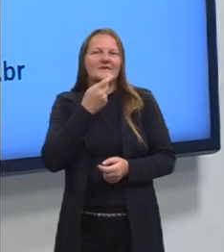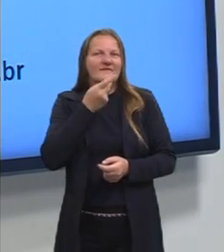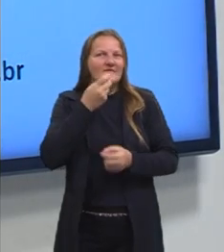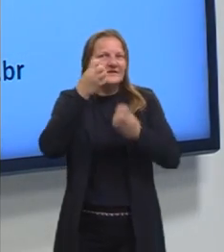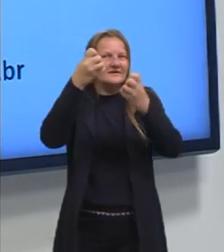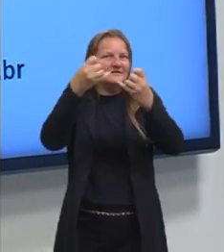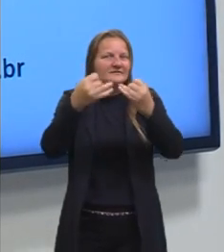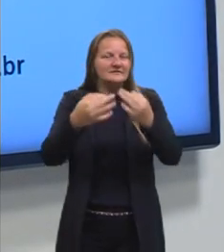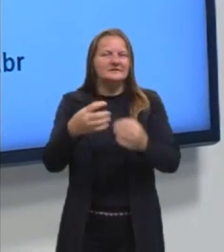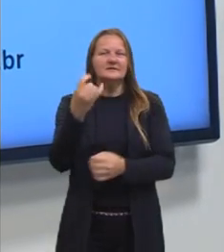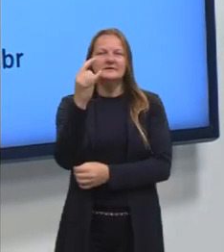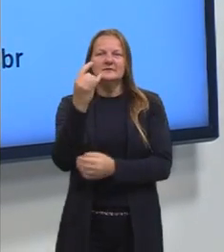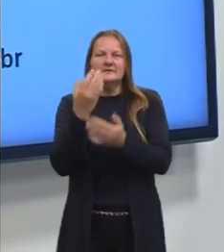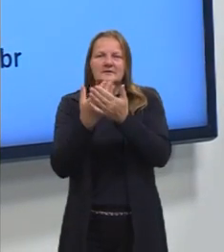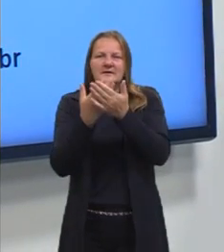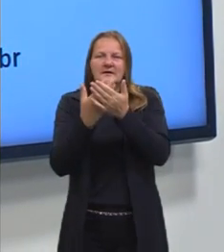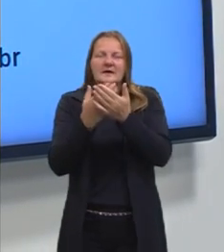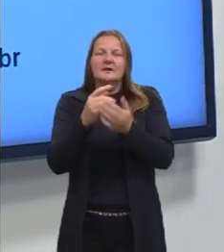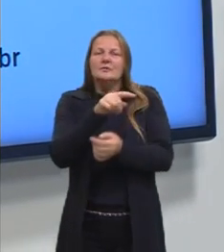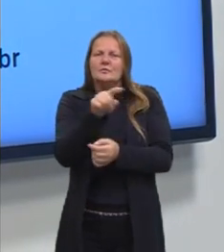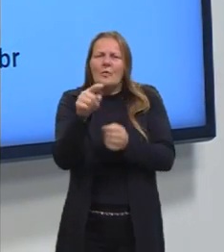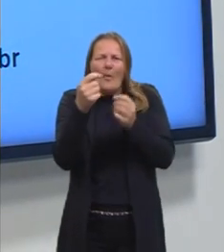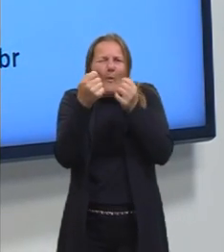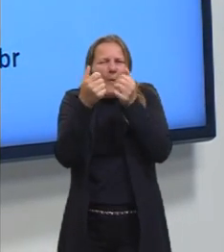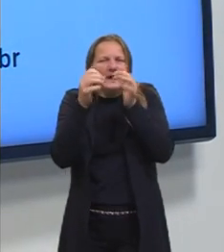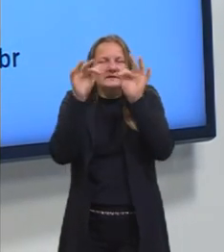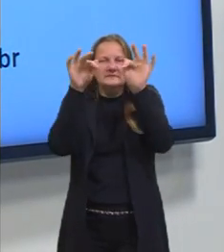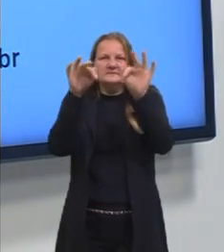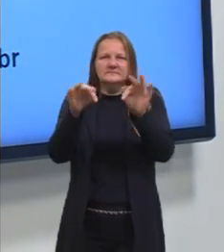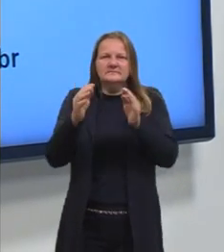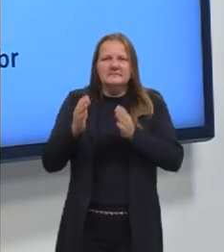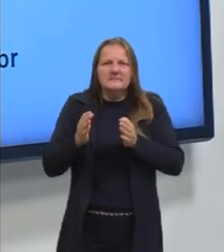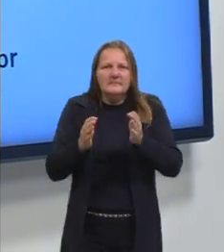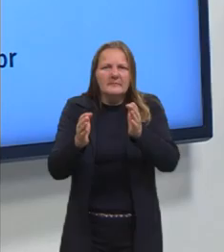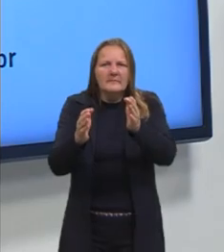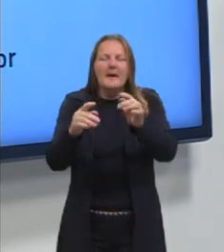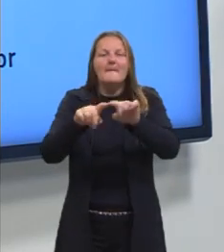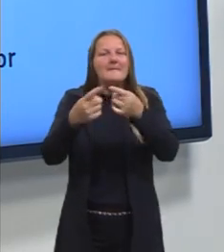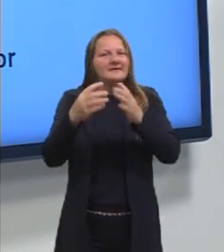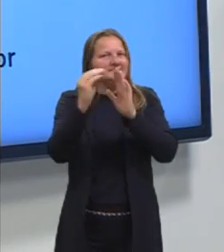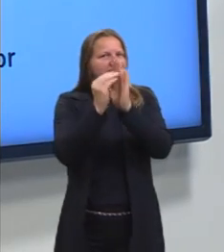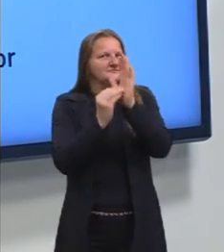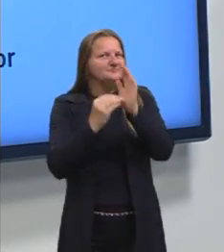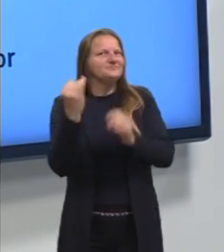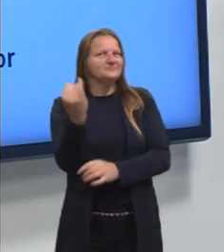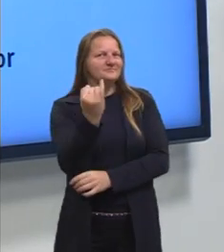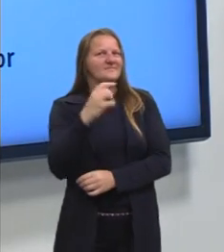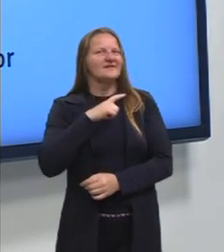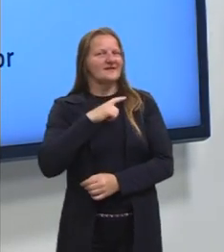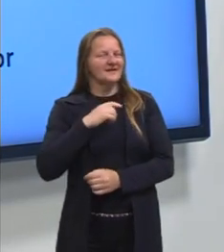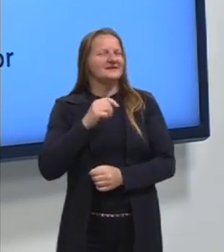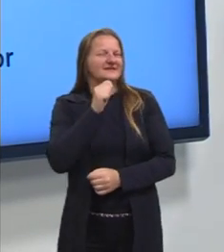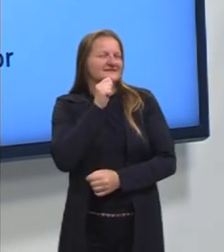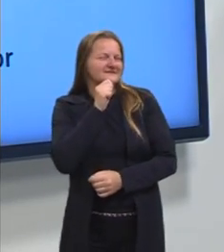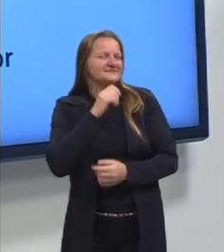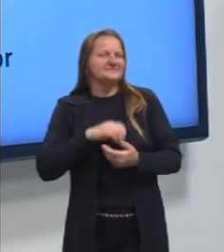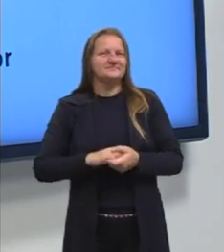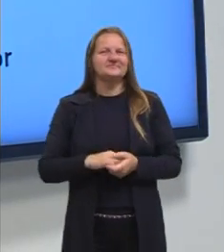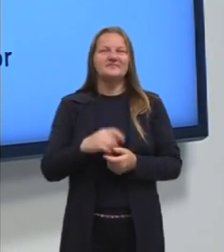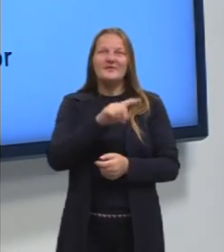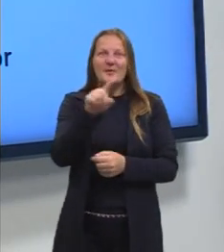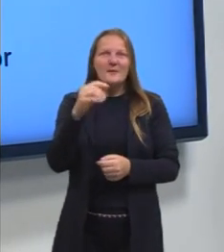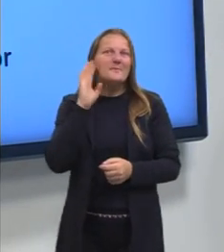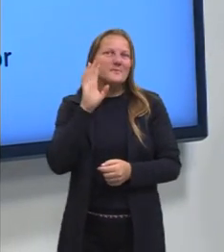já nas últimas aulas, aí na reta final, mas ainda temos alguns conteúdos importantes, então é bacana que vocês não